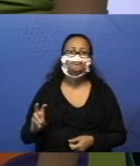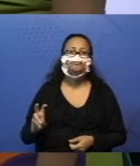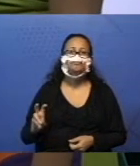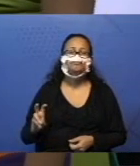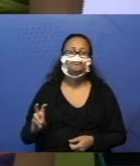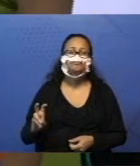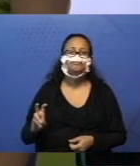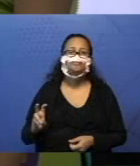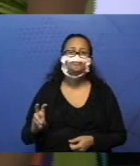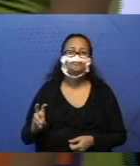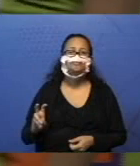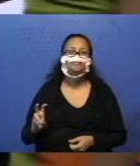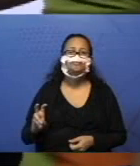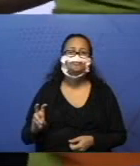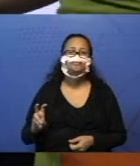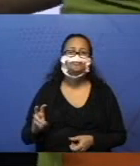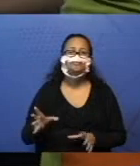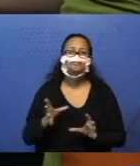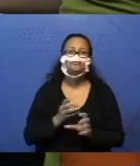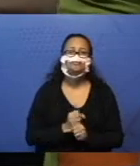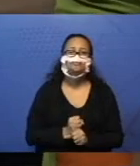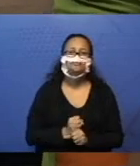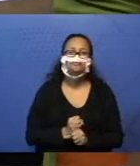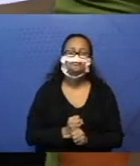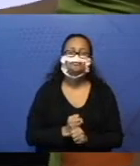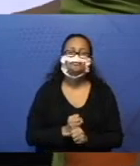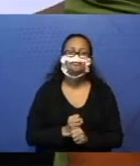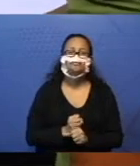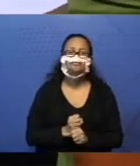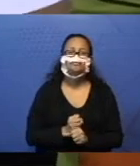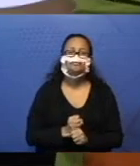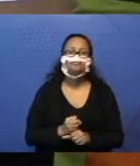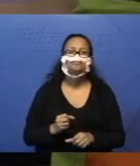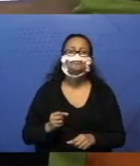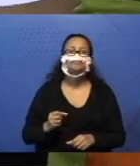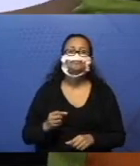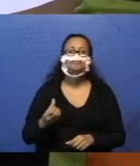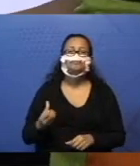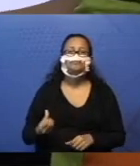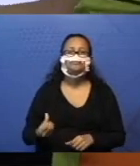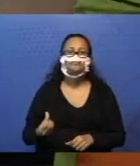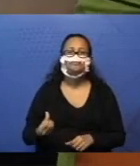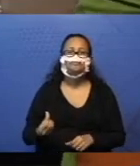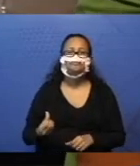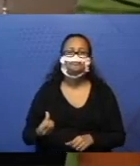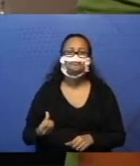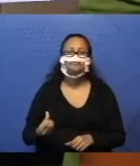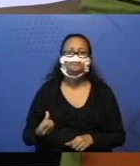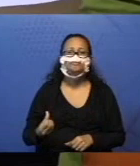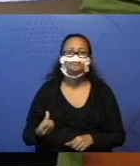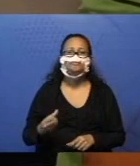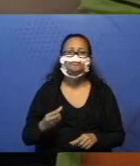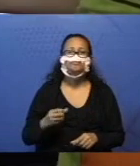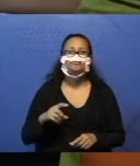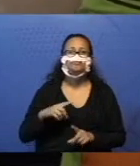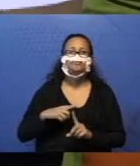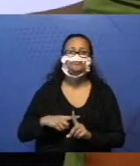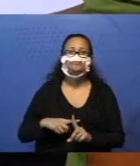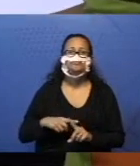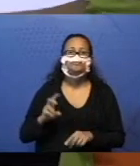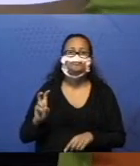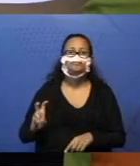5. Na minha adição vai ficar como? 6, que é a minha barrinha verde, mais